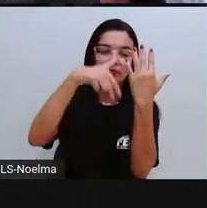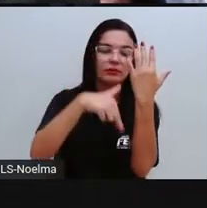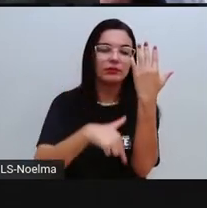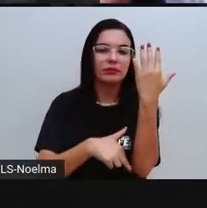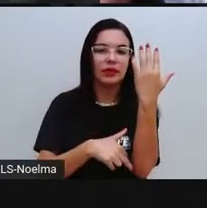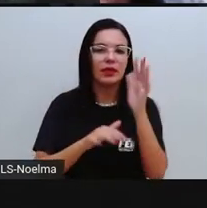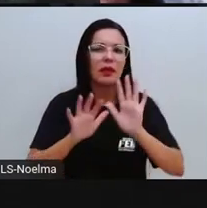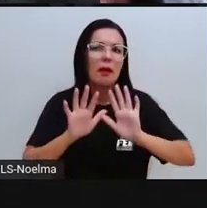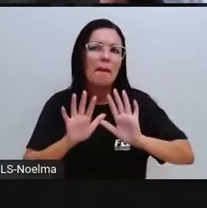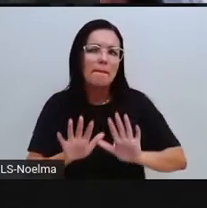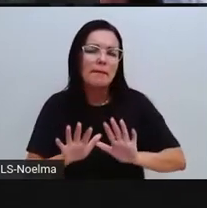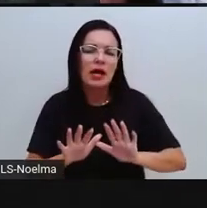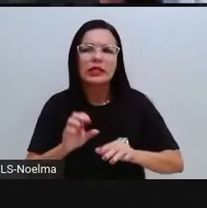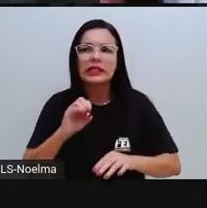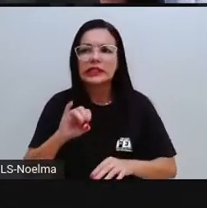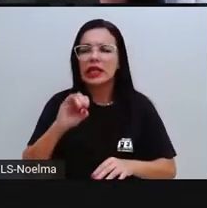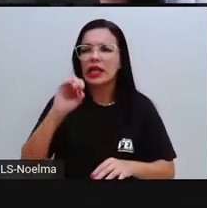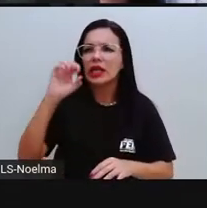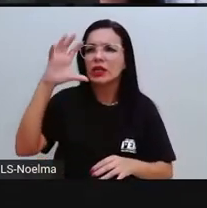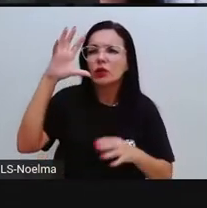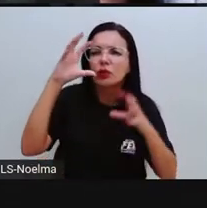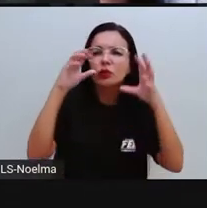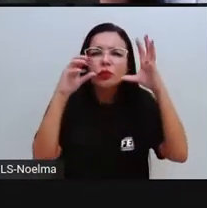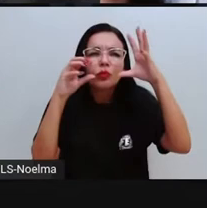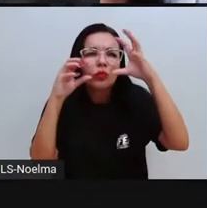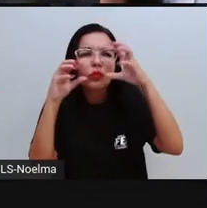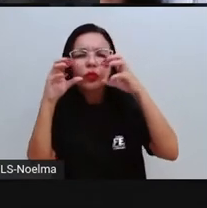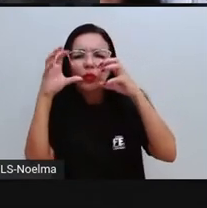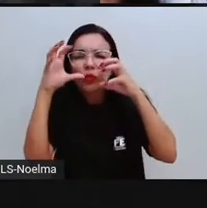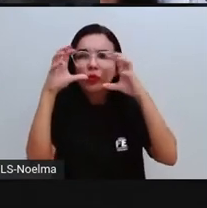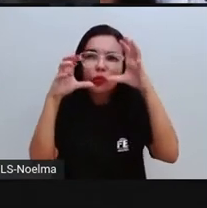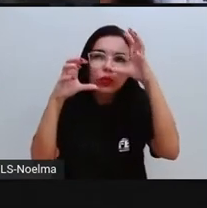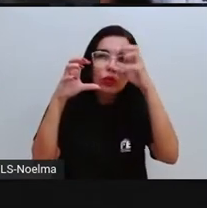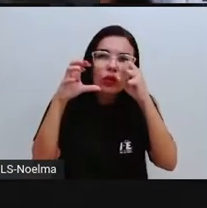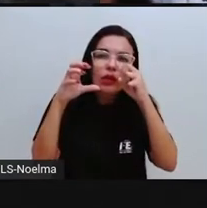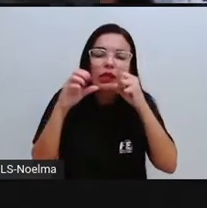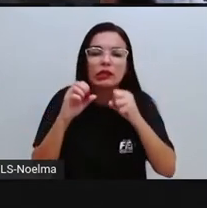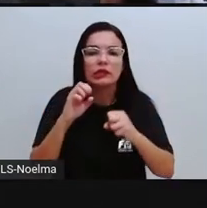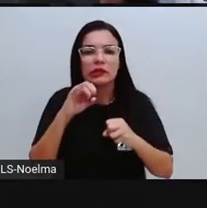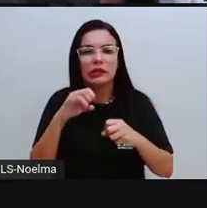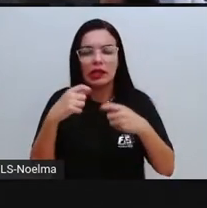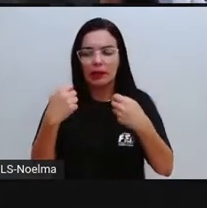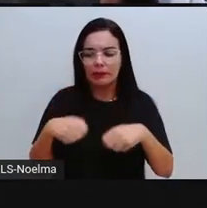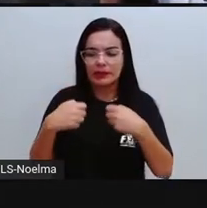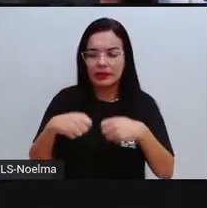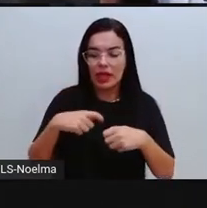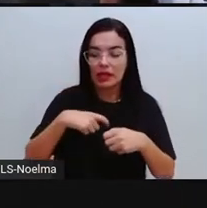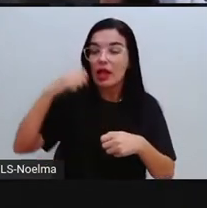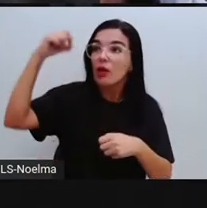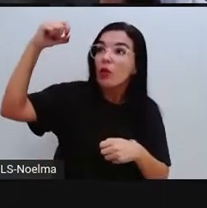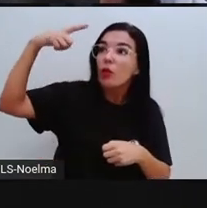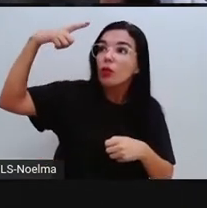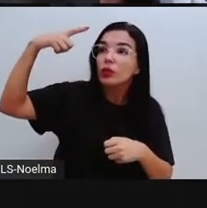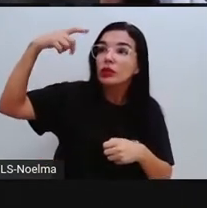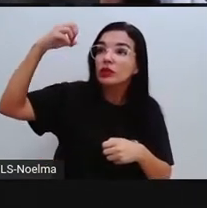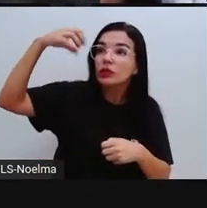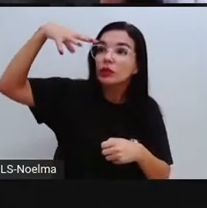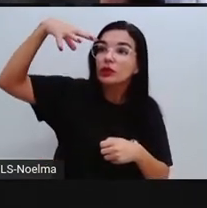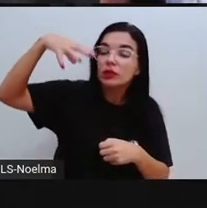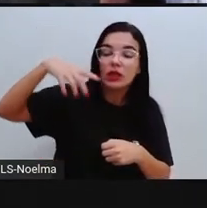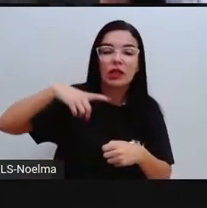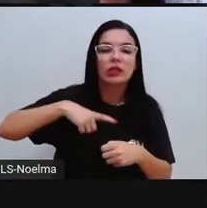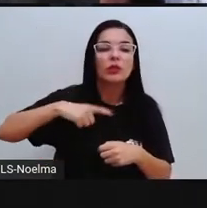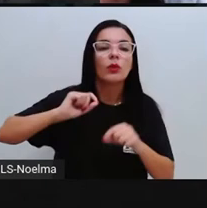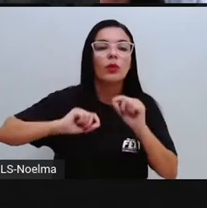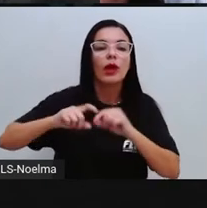se a planta ficar no escuro, principalmente as plantas que têm uma necessidade maior de luz, né? Para sobreviver, para realizar esse